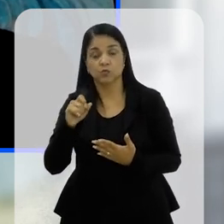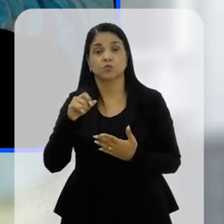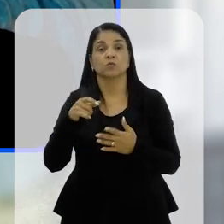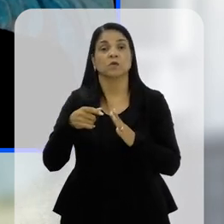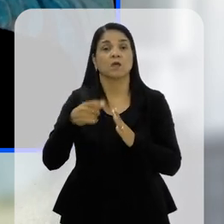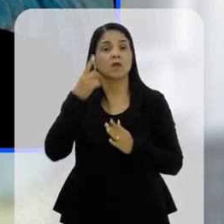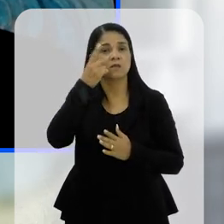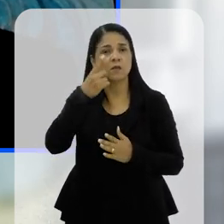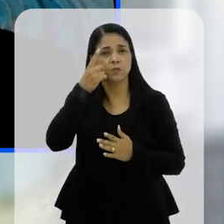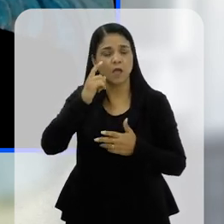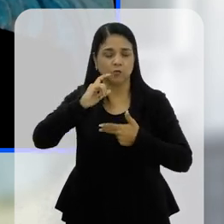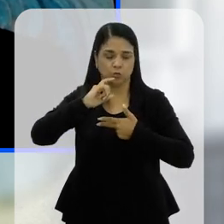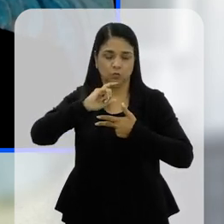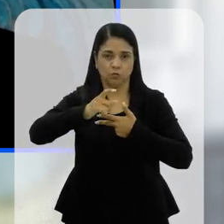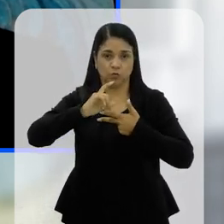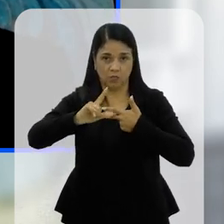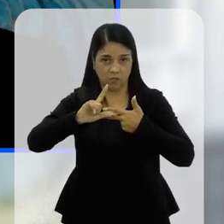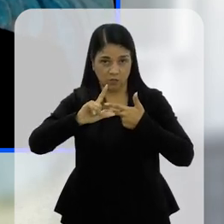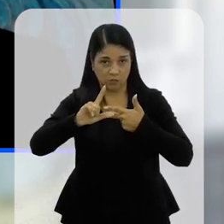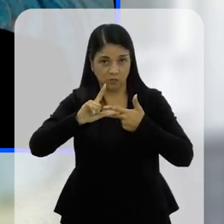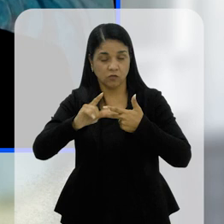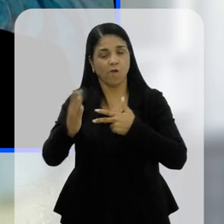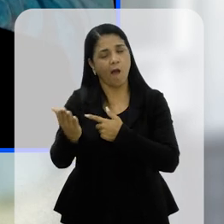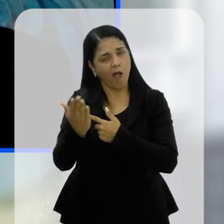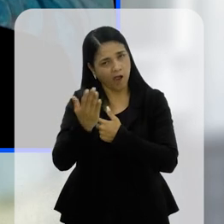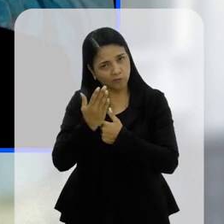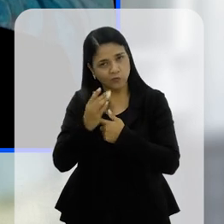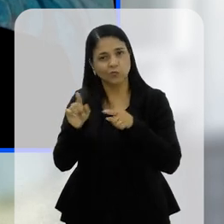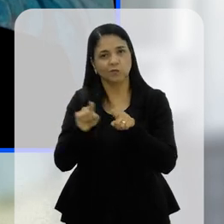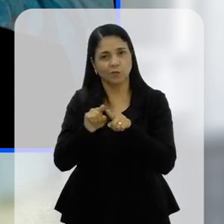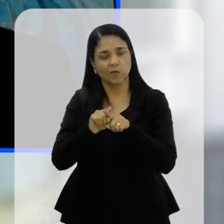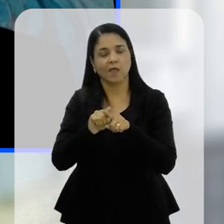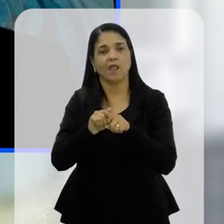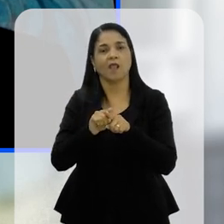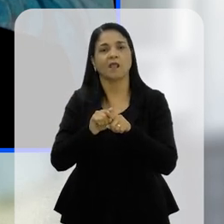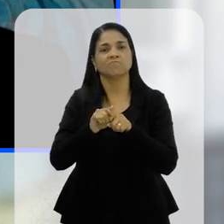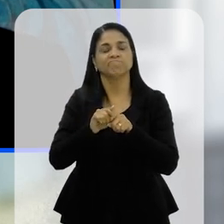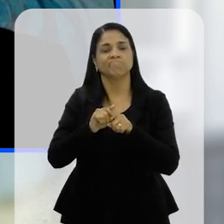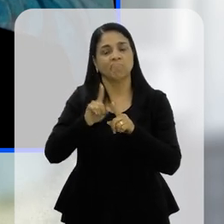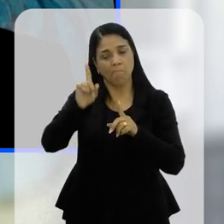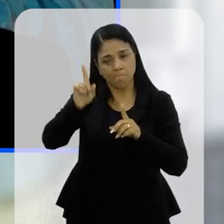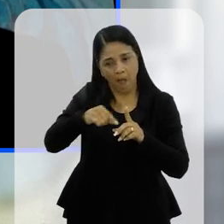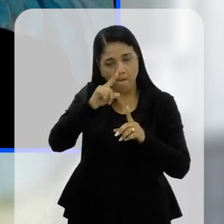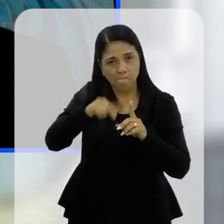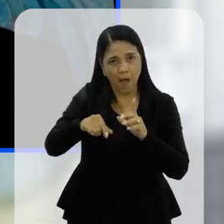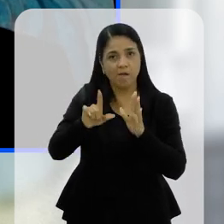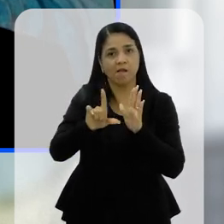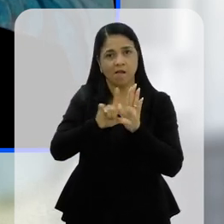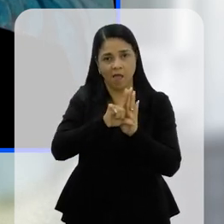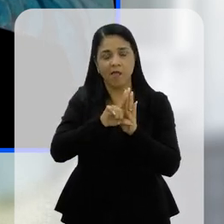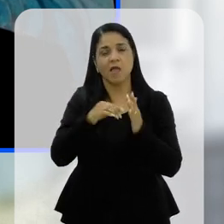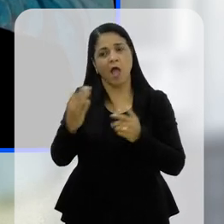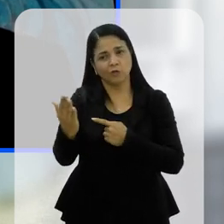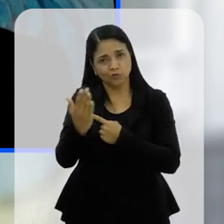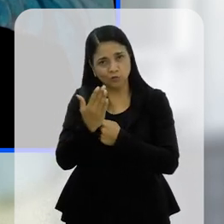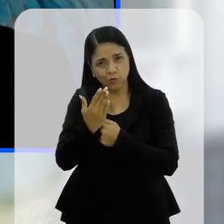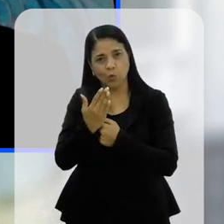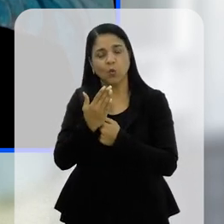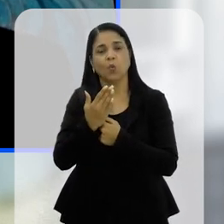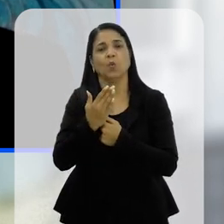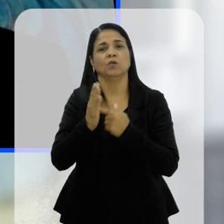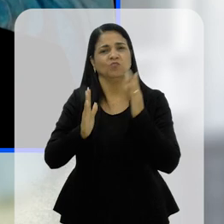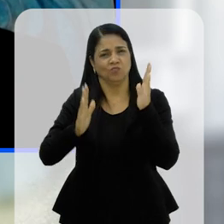quando era deputado, quando era do Legislativo também, ajudou a gente a derrubar alguns vetos na época,